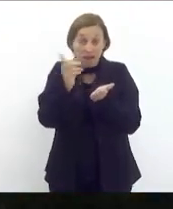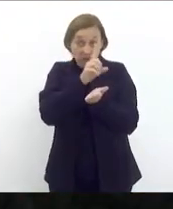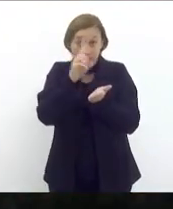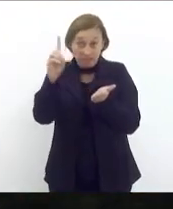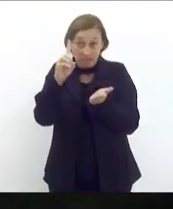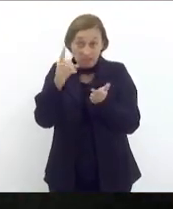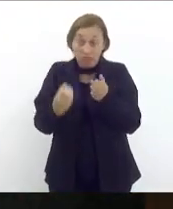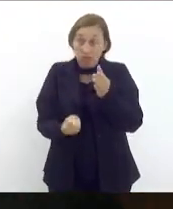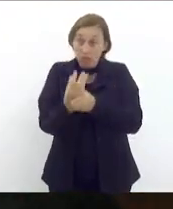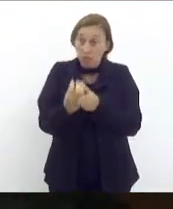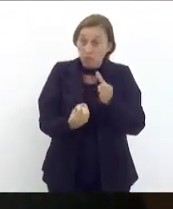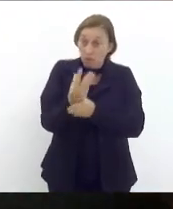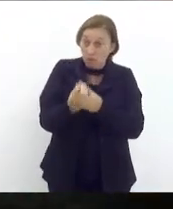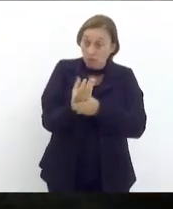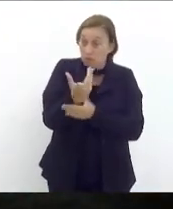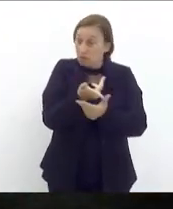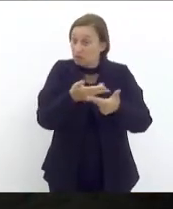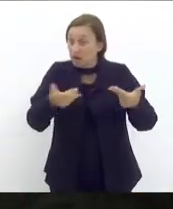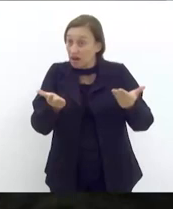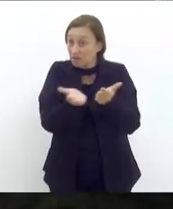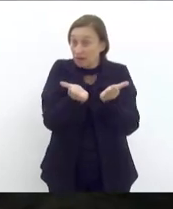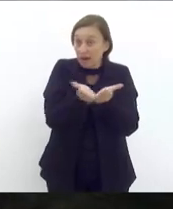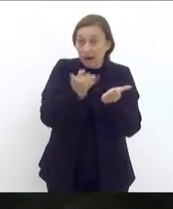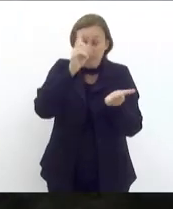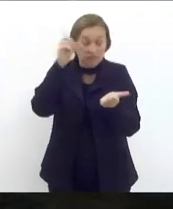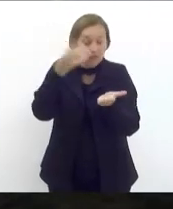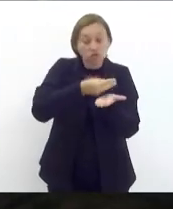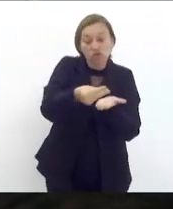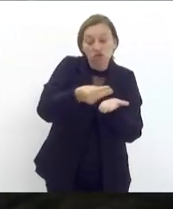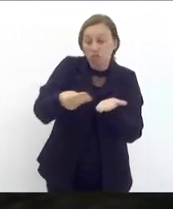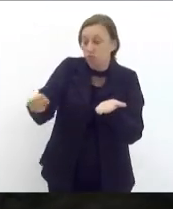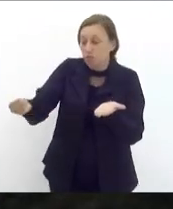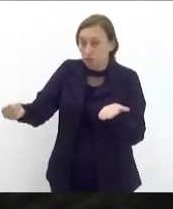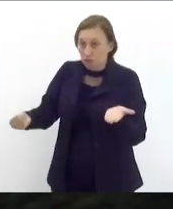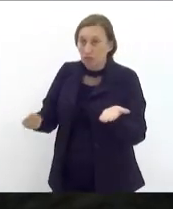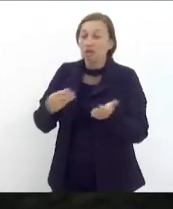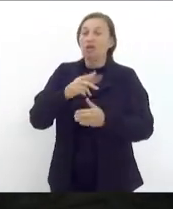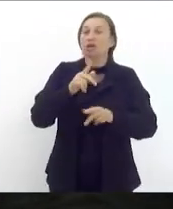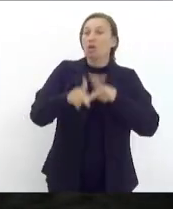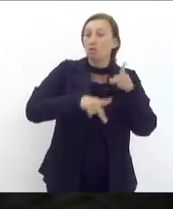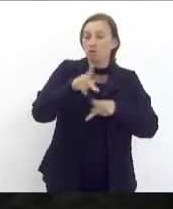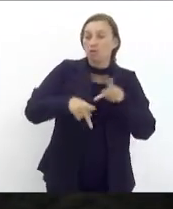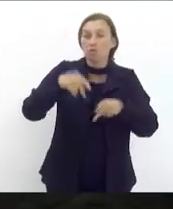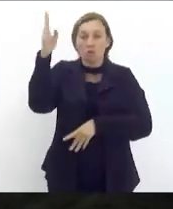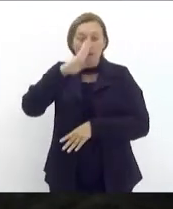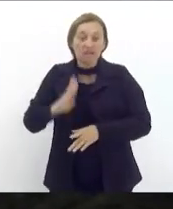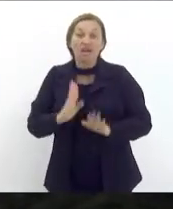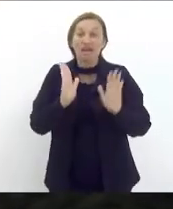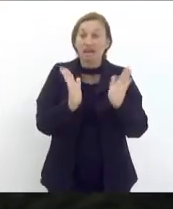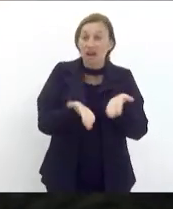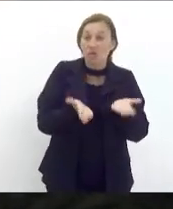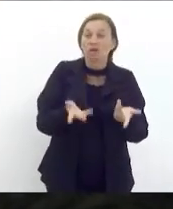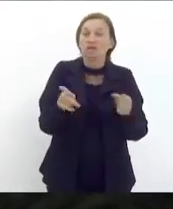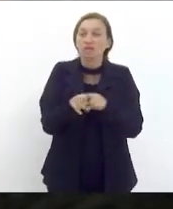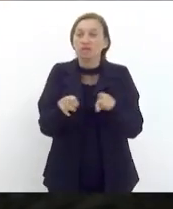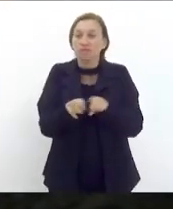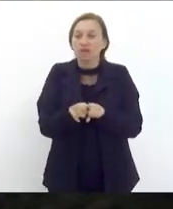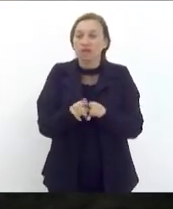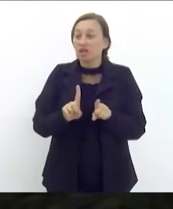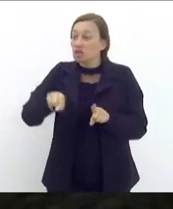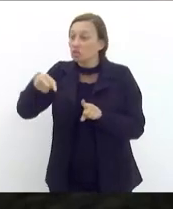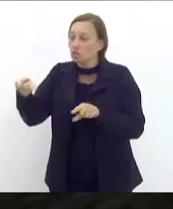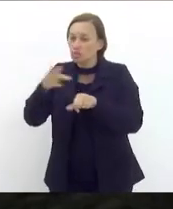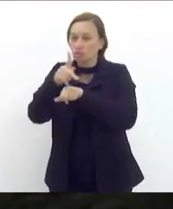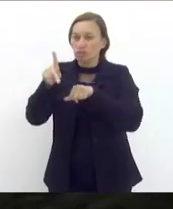as Bíblias que são distribuídas ao povo brasileiro e agora também em outros